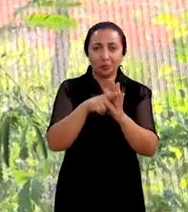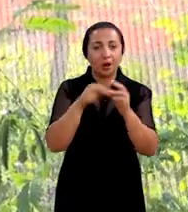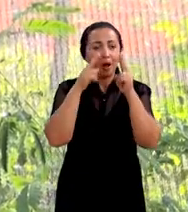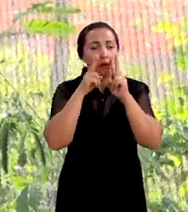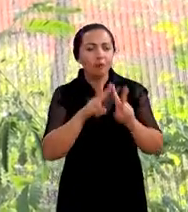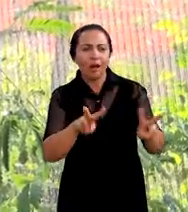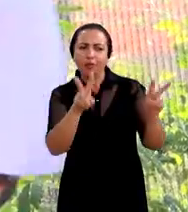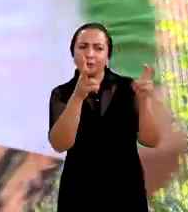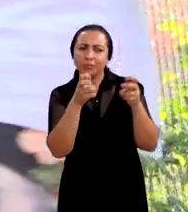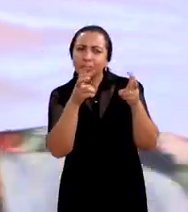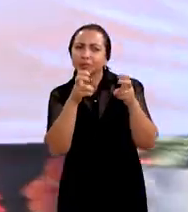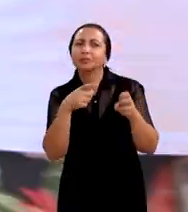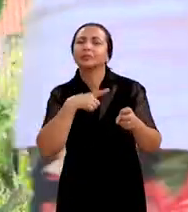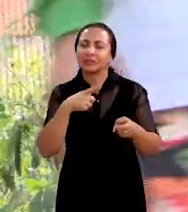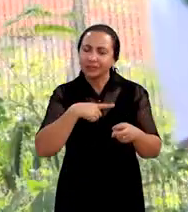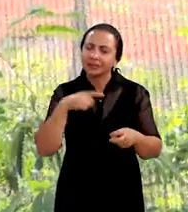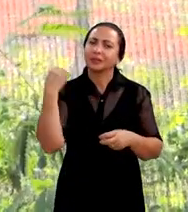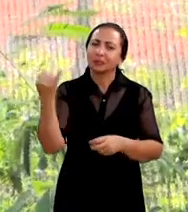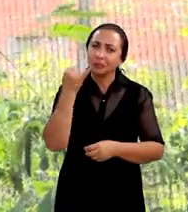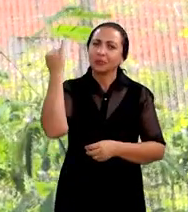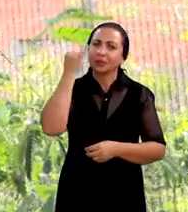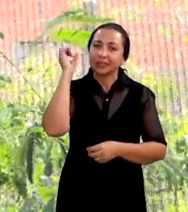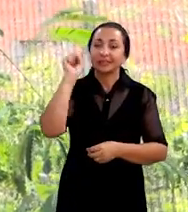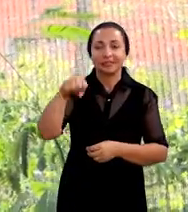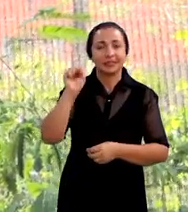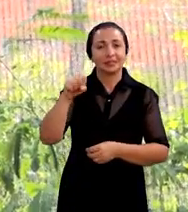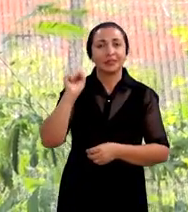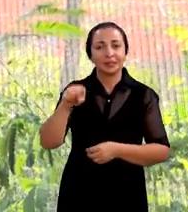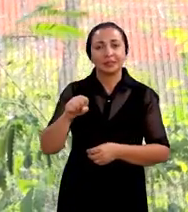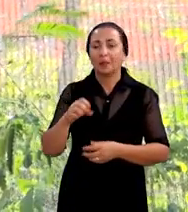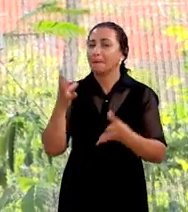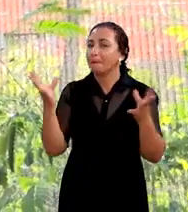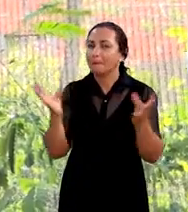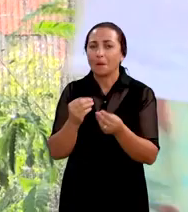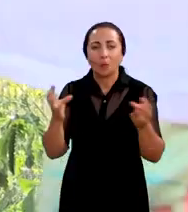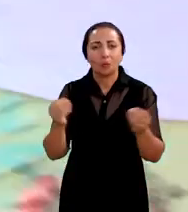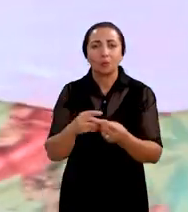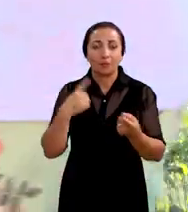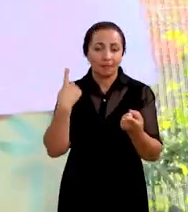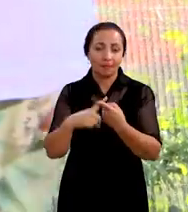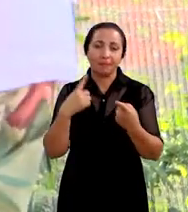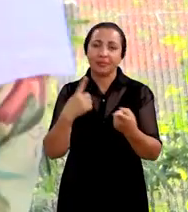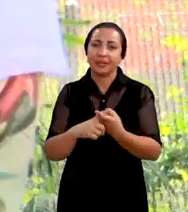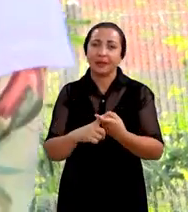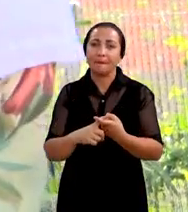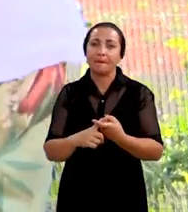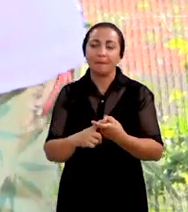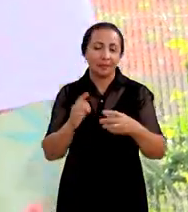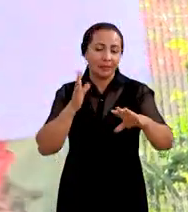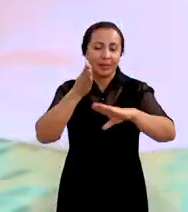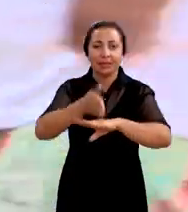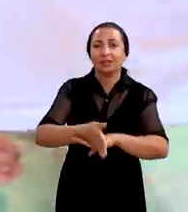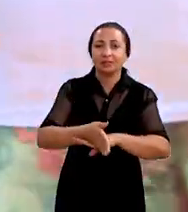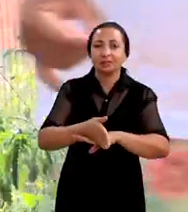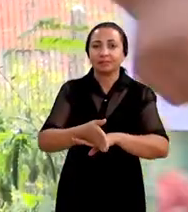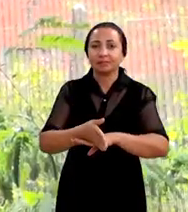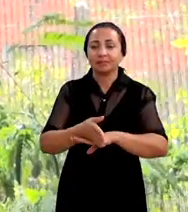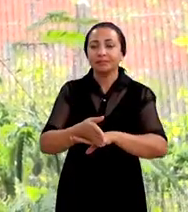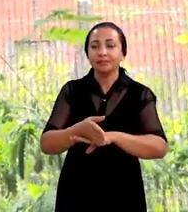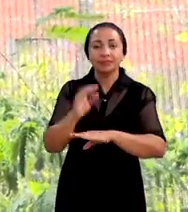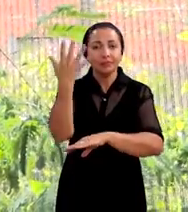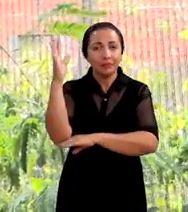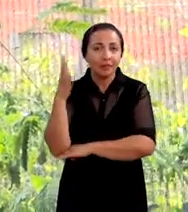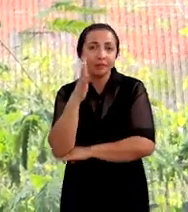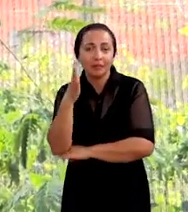projeto, eu vejo que tem uma importância fundamental porque, através delas,